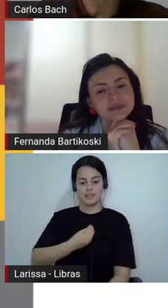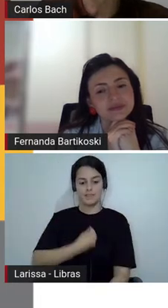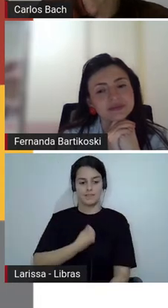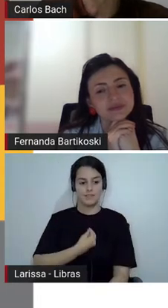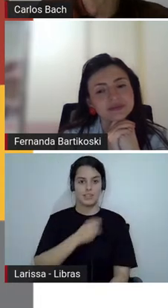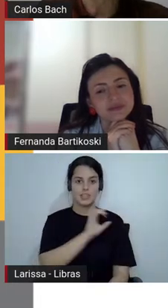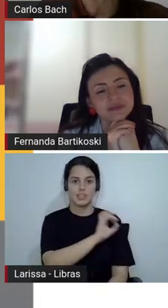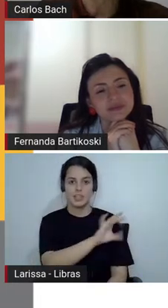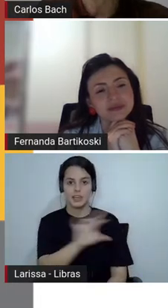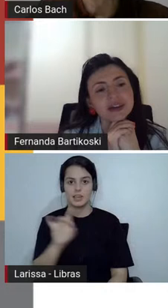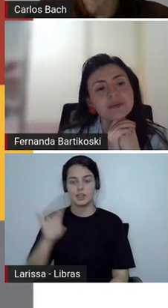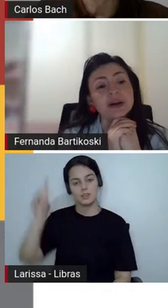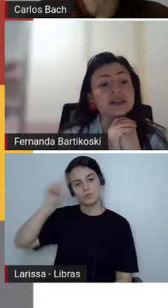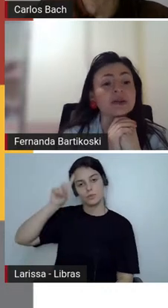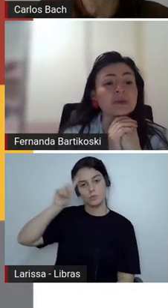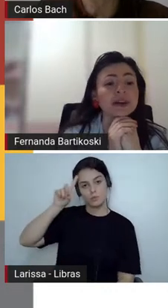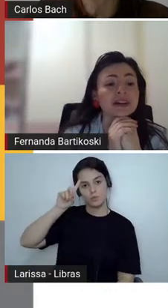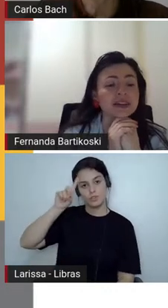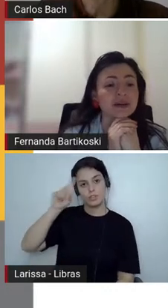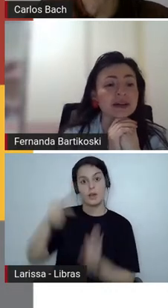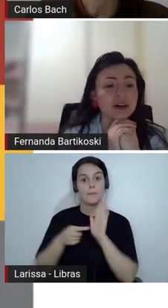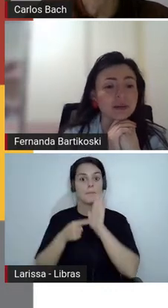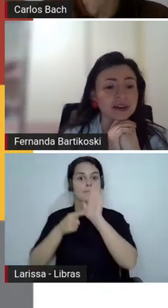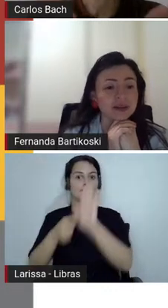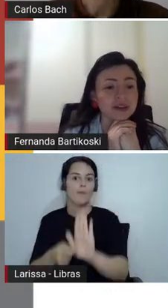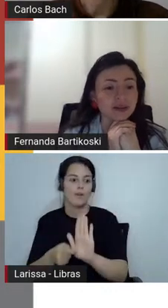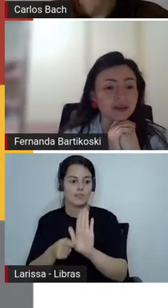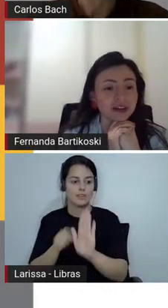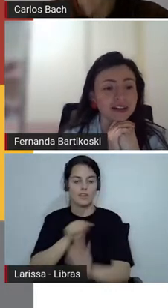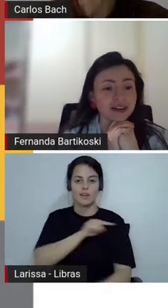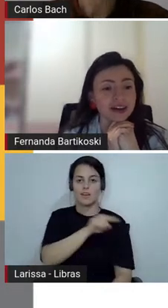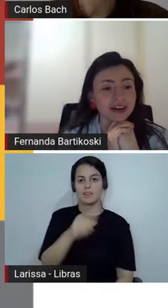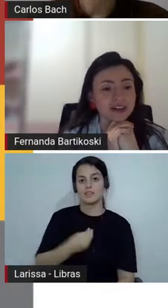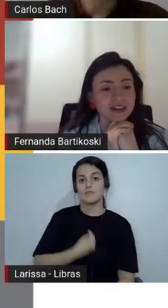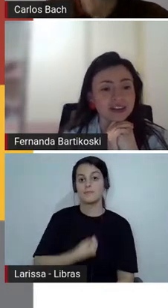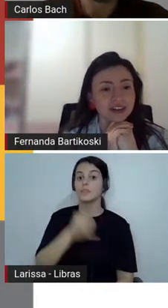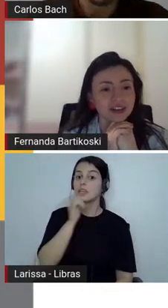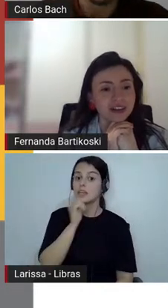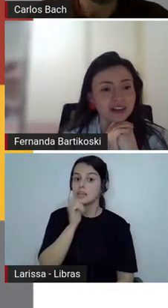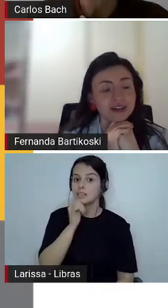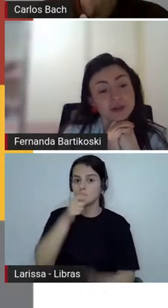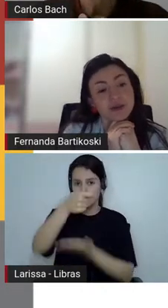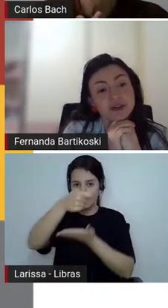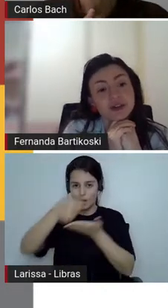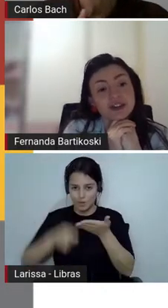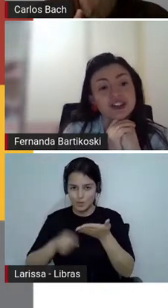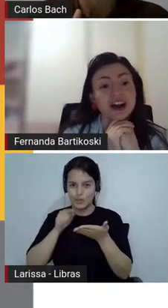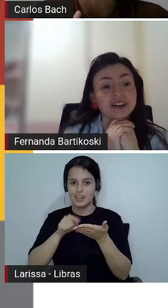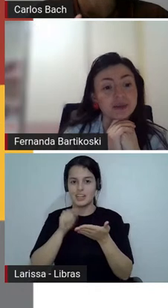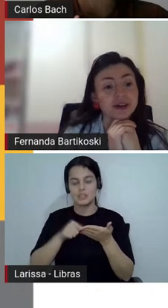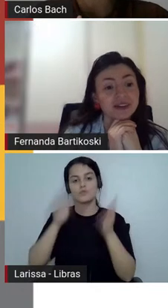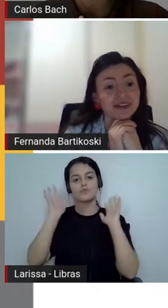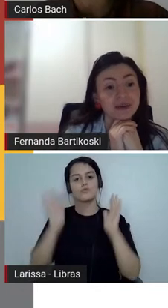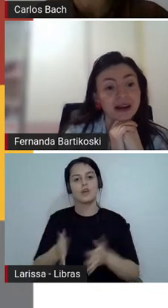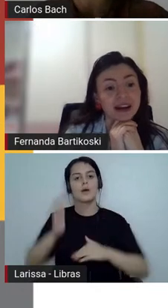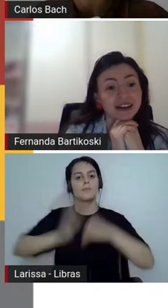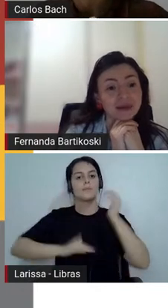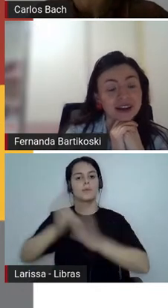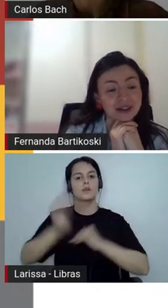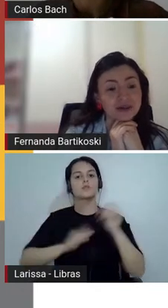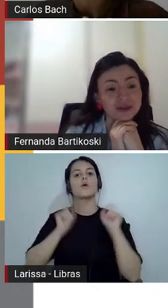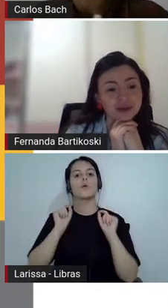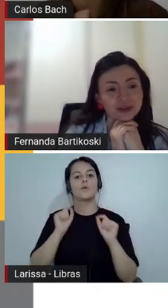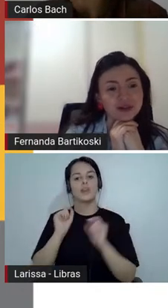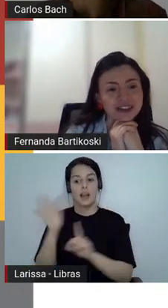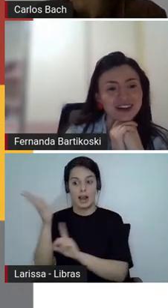falar do cotidiano pode ser uma inspiração as obras dos autores né que a gente pode ser também professores de artes podem trabalhar